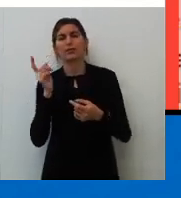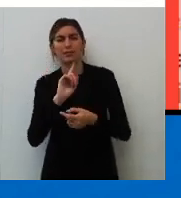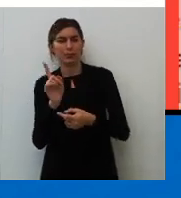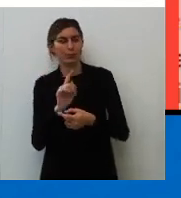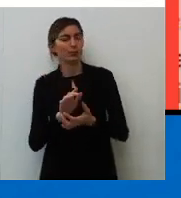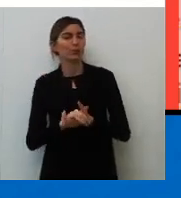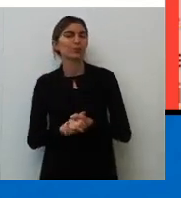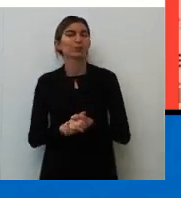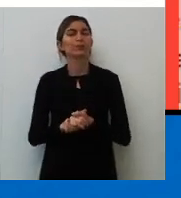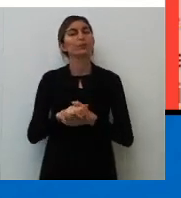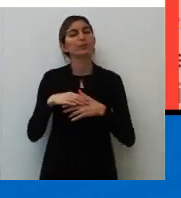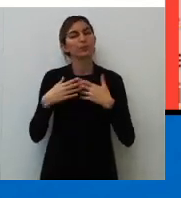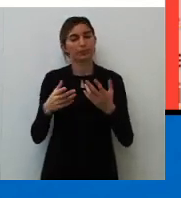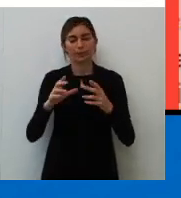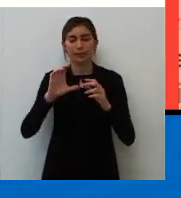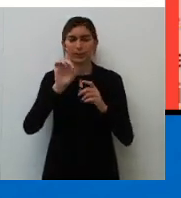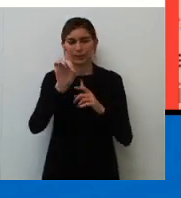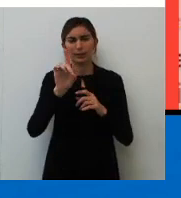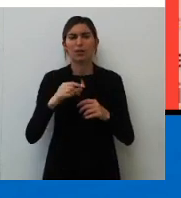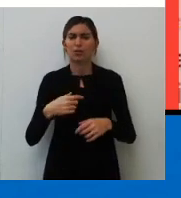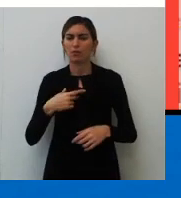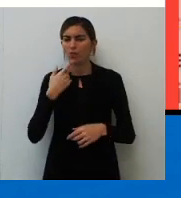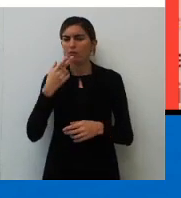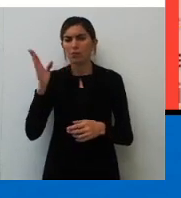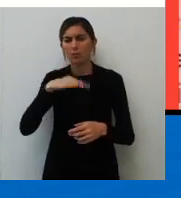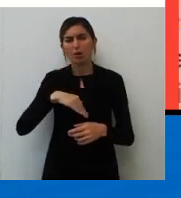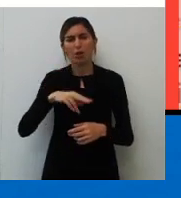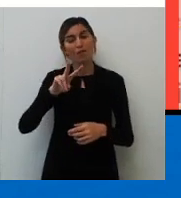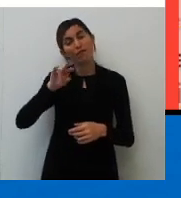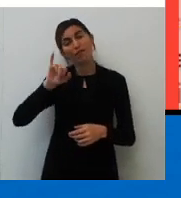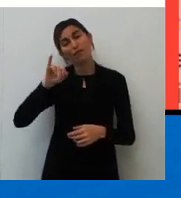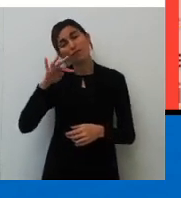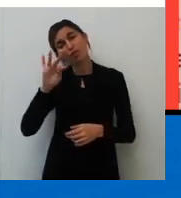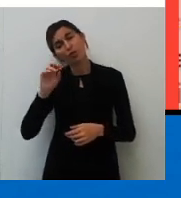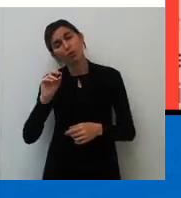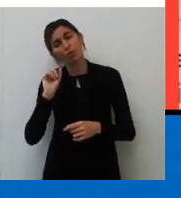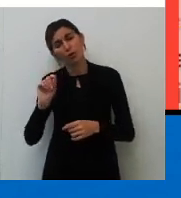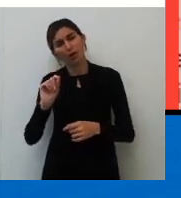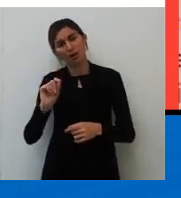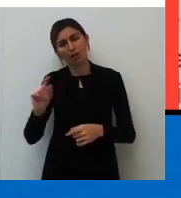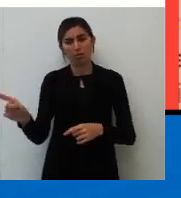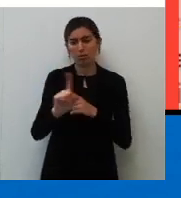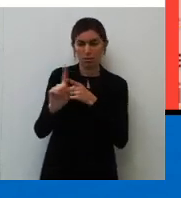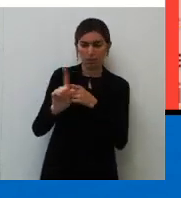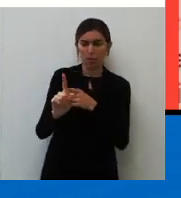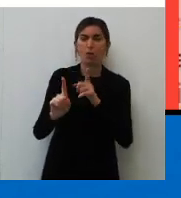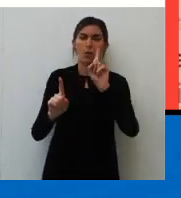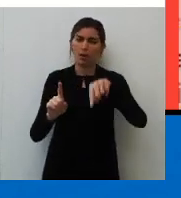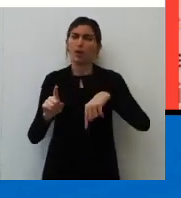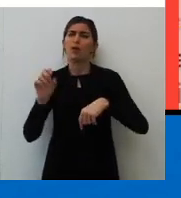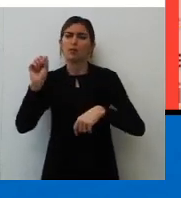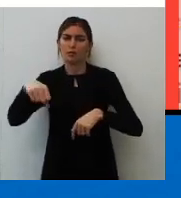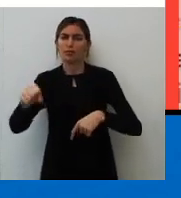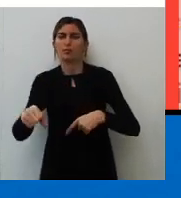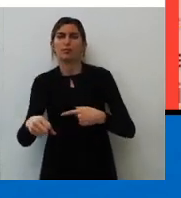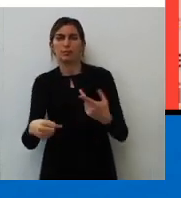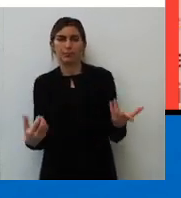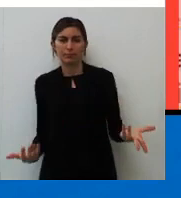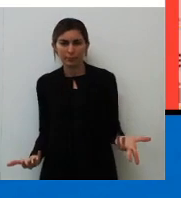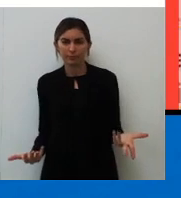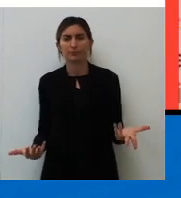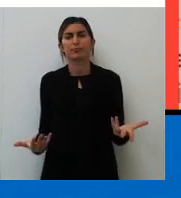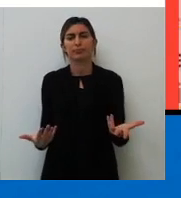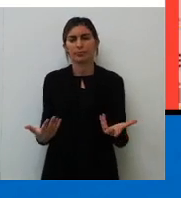Machado de Assis. Letra D. E digo mal, visto que negar é ainda afirmar. E letra E.